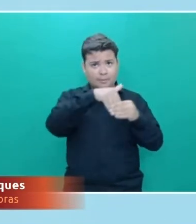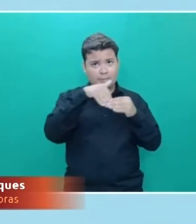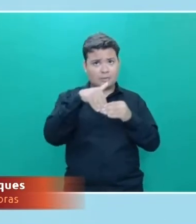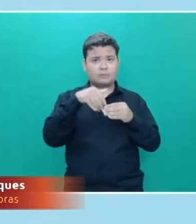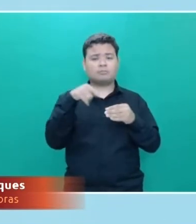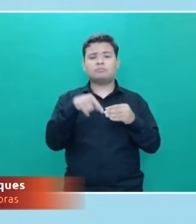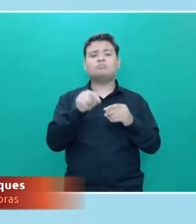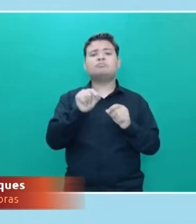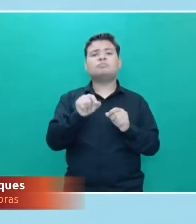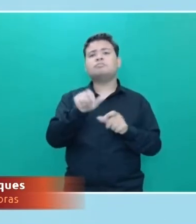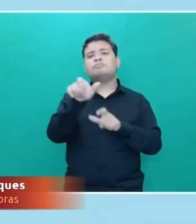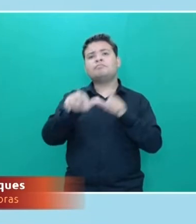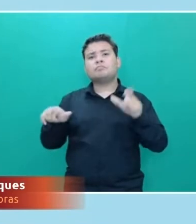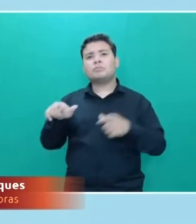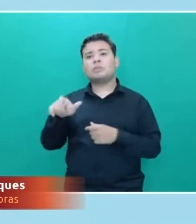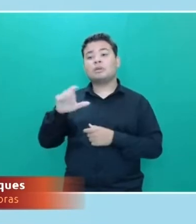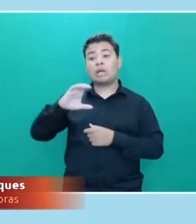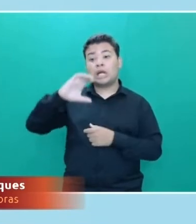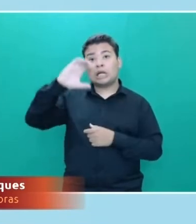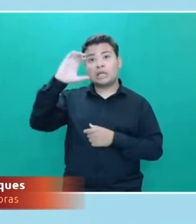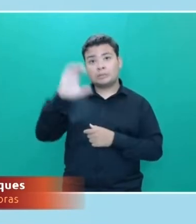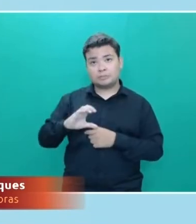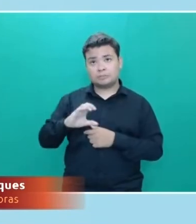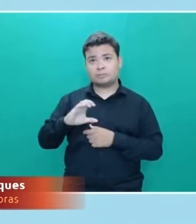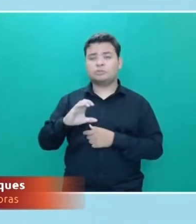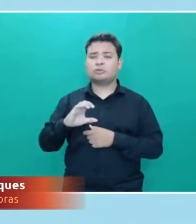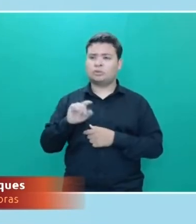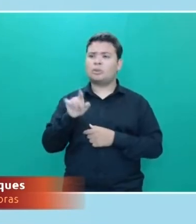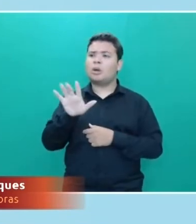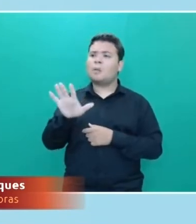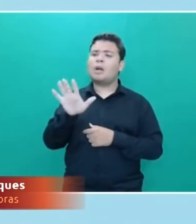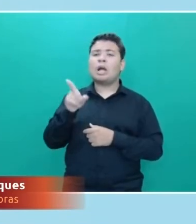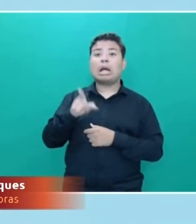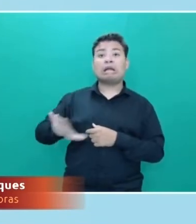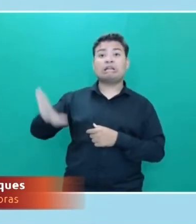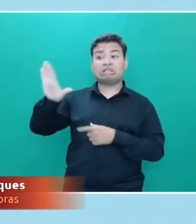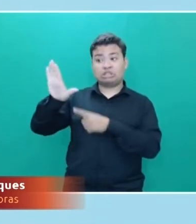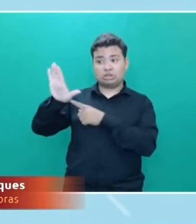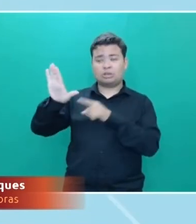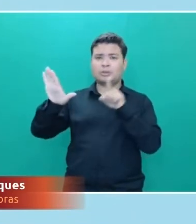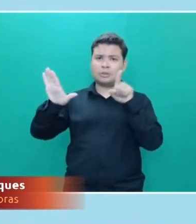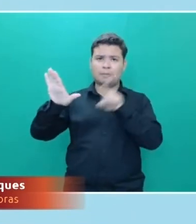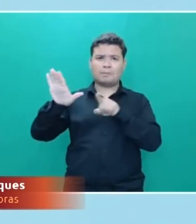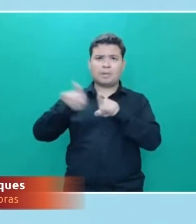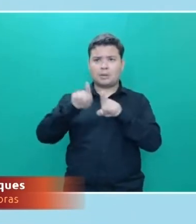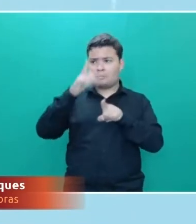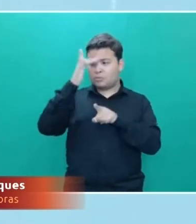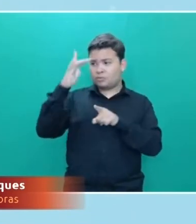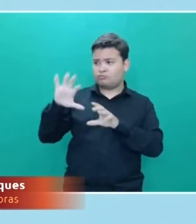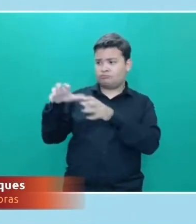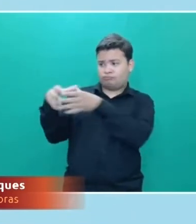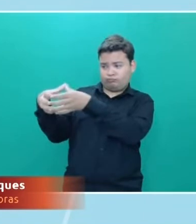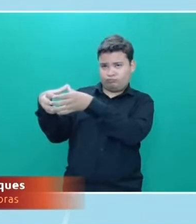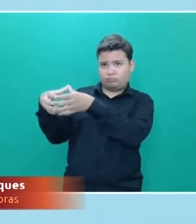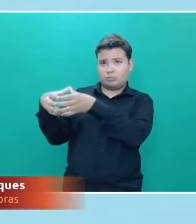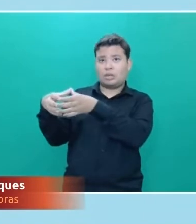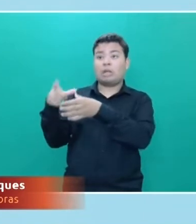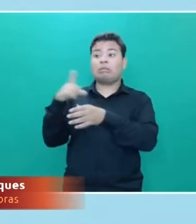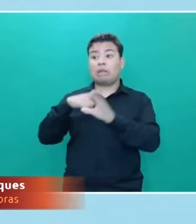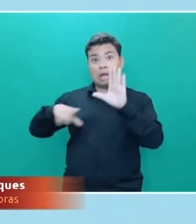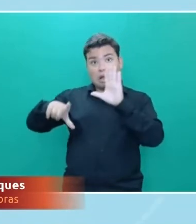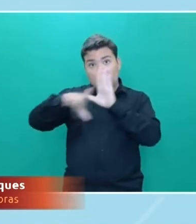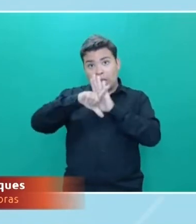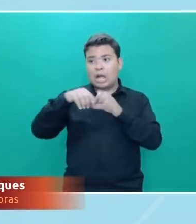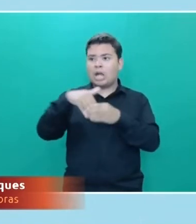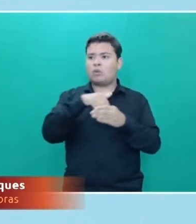o candidato, né, ou pessoas que fazem parte da campanha dos candidatos, estão sob essa legislação eleitoral que garante que